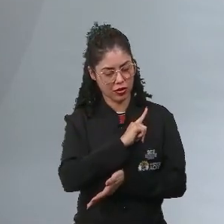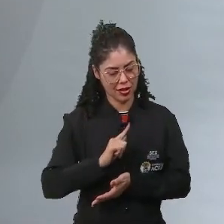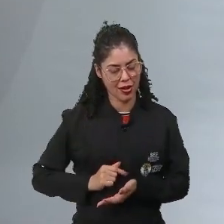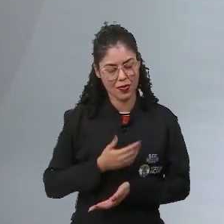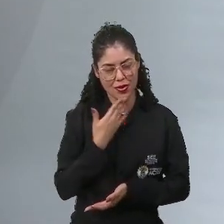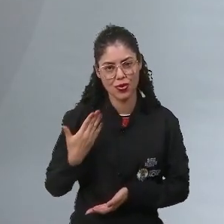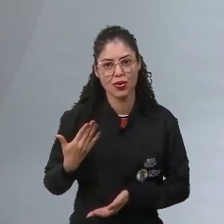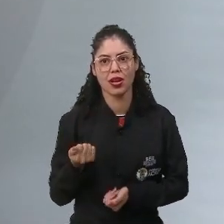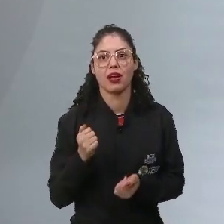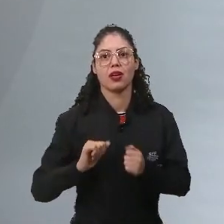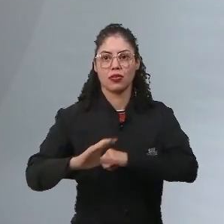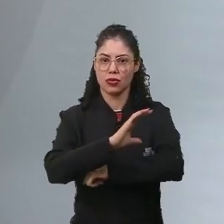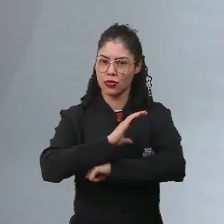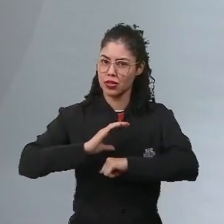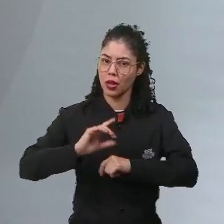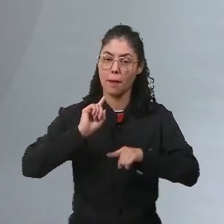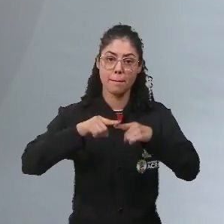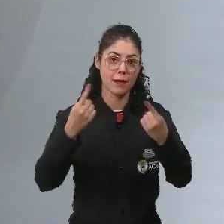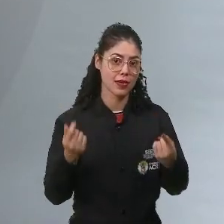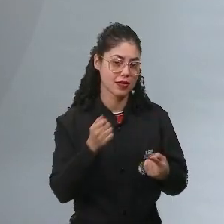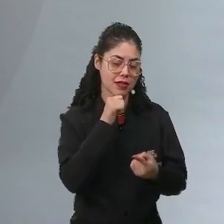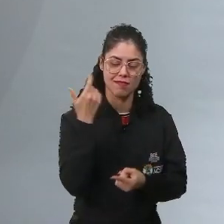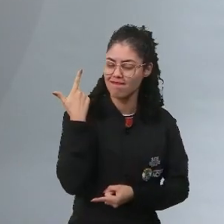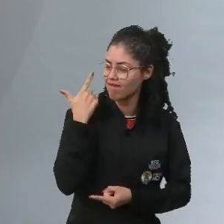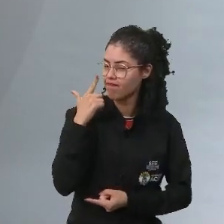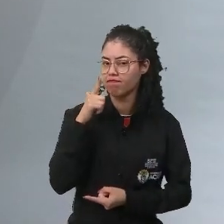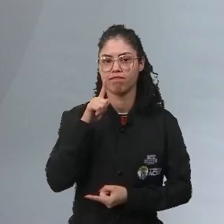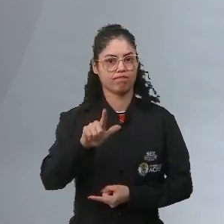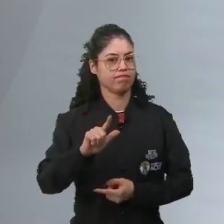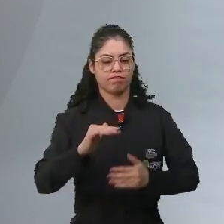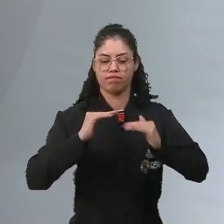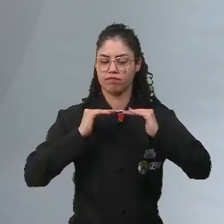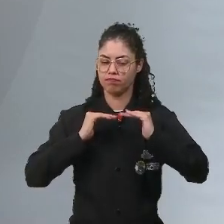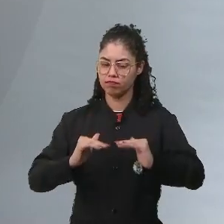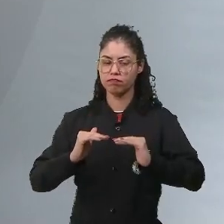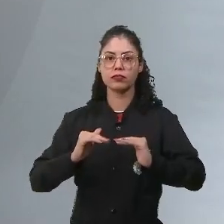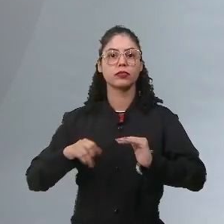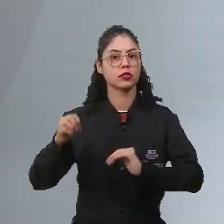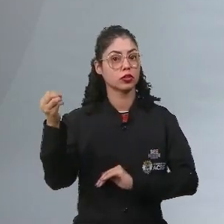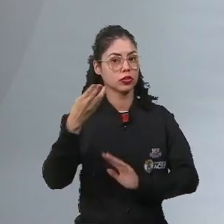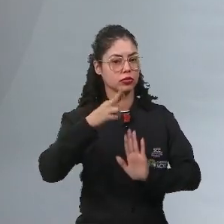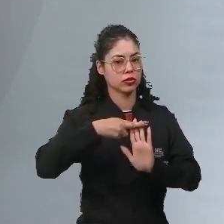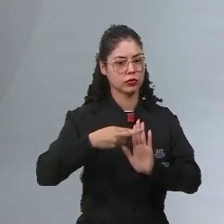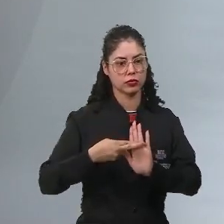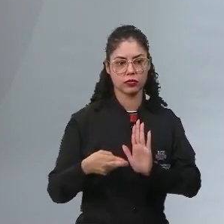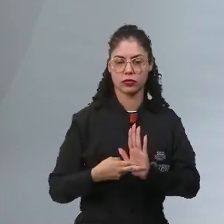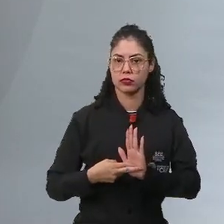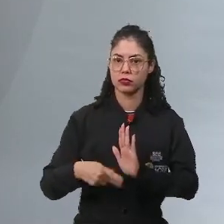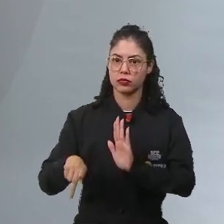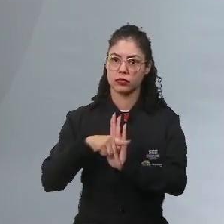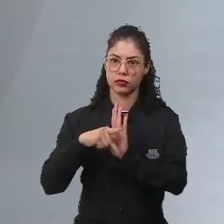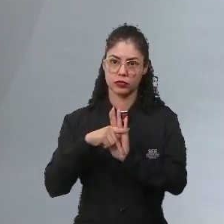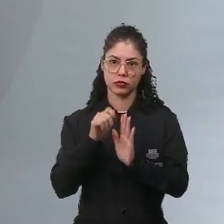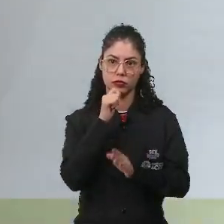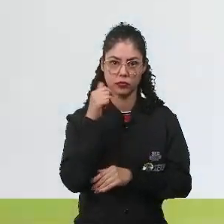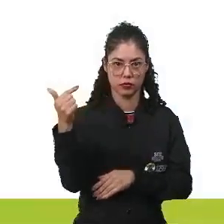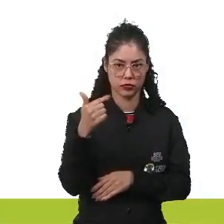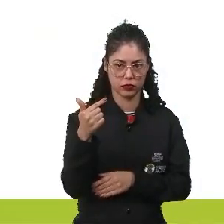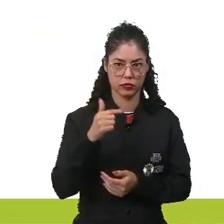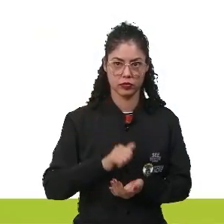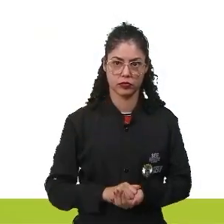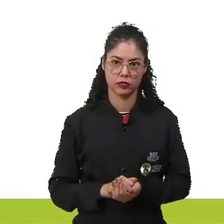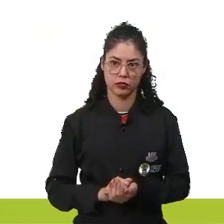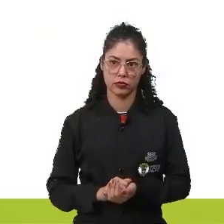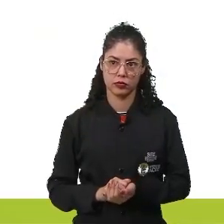constitucional, por uma Constituição, mas aí ele não consegue se estabelecer dentro dessas novas regras. Então, ele sai do poder e institui a segunda fase.